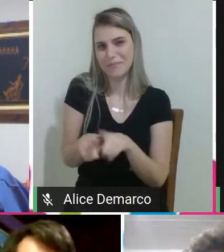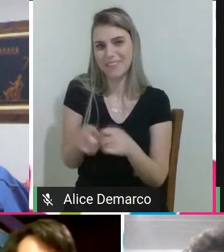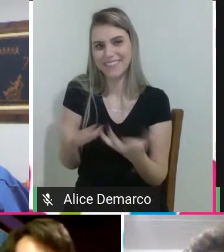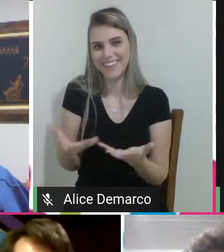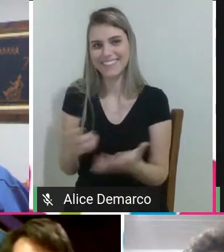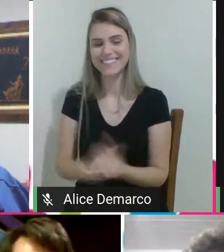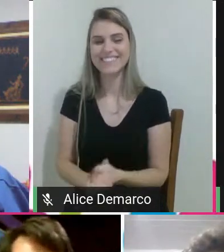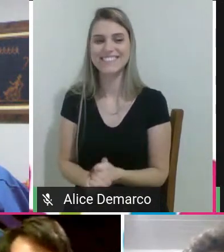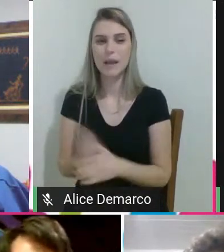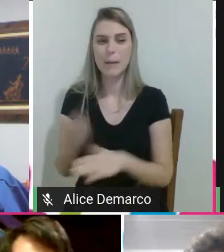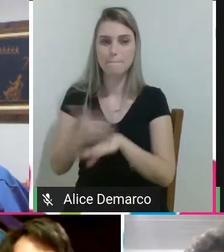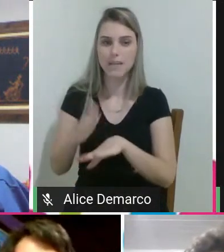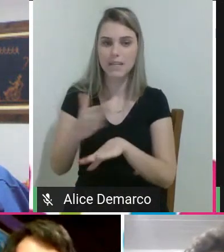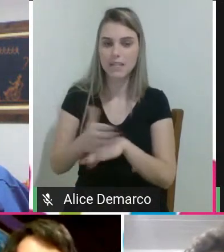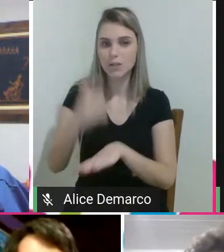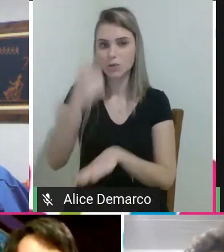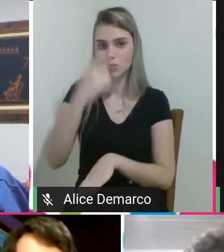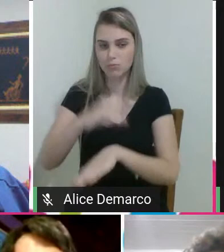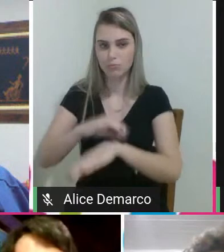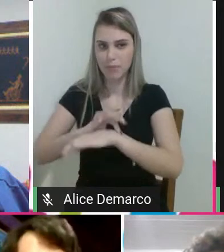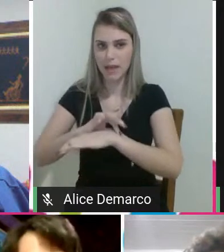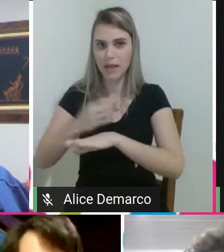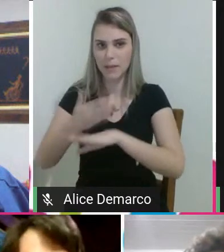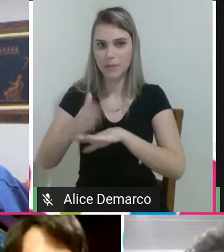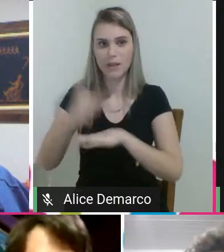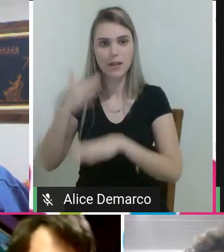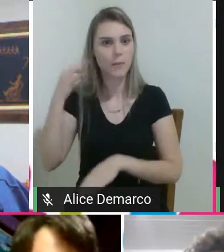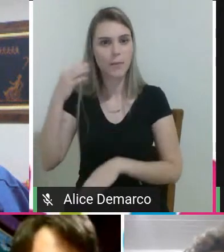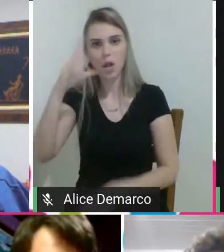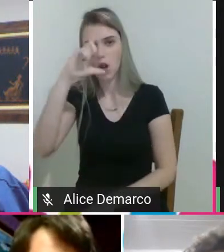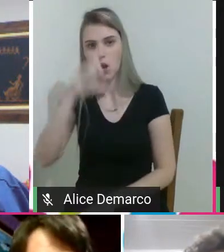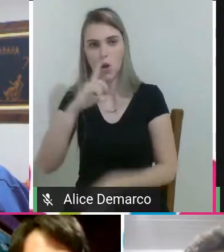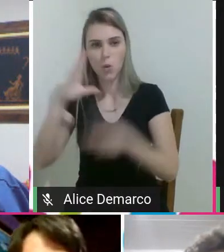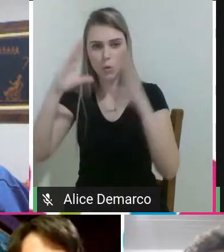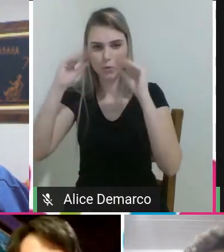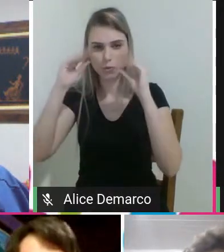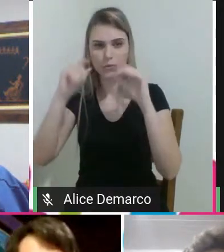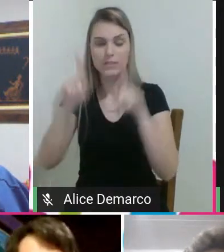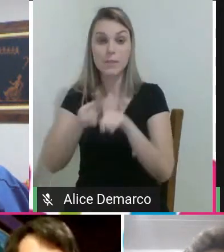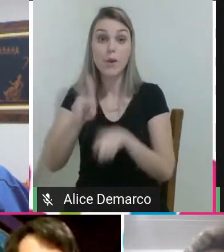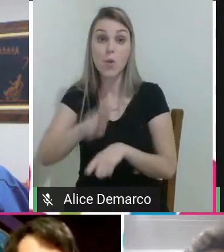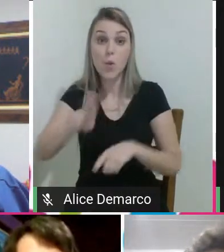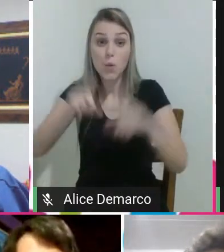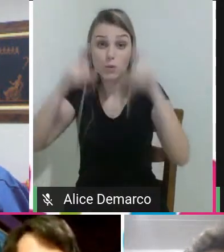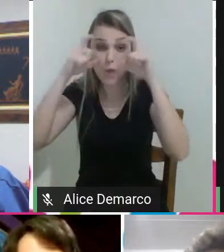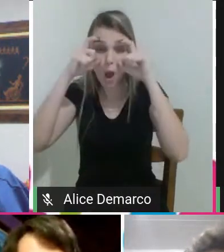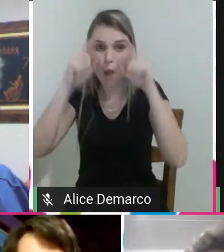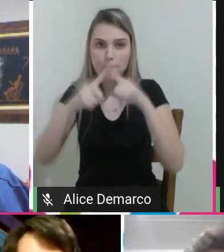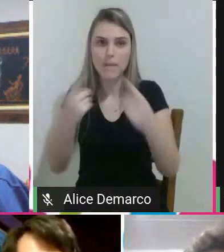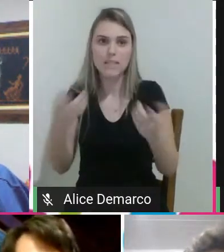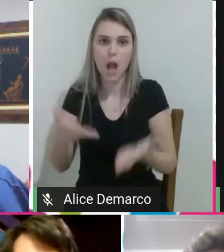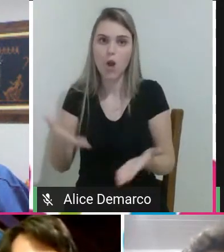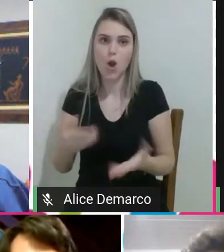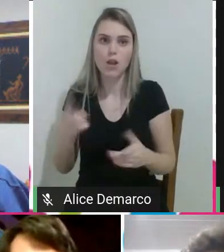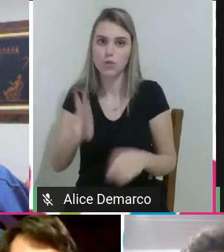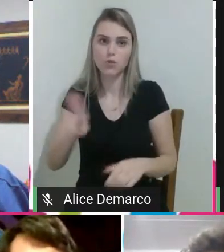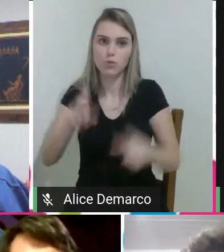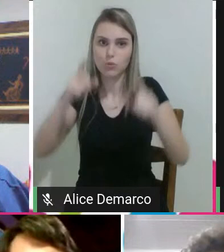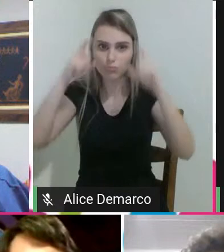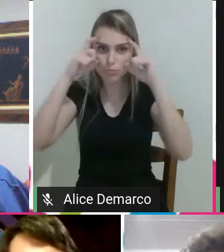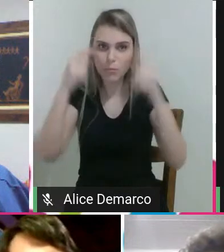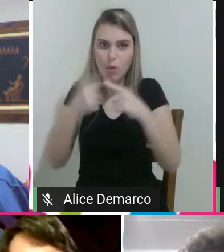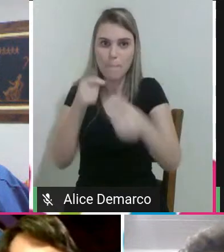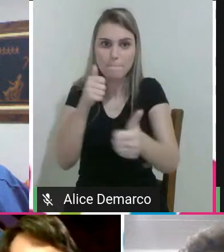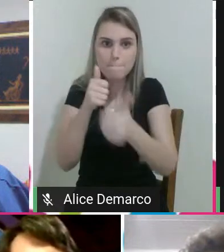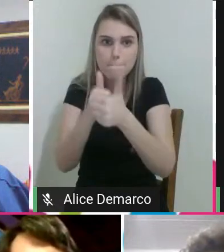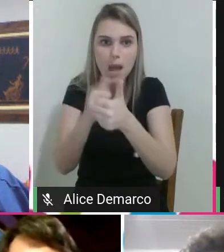Branco, cabelo moiro, escuro, uso barba, uso óculos também, agora não estou de óculos, porque para perto eu não preciso, né?